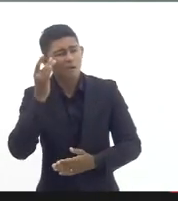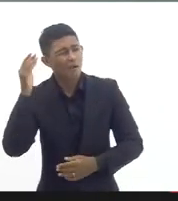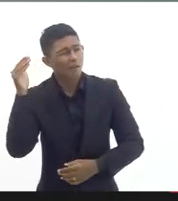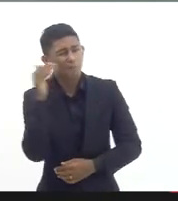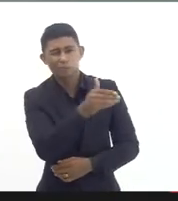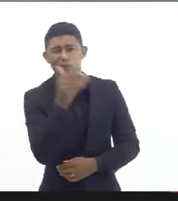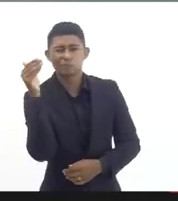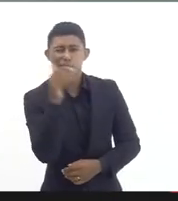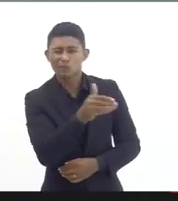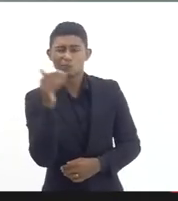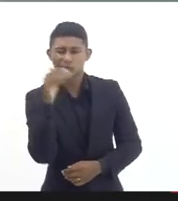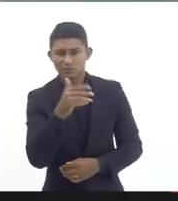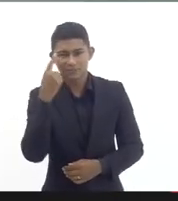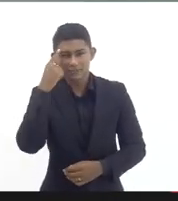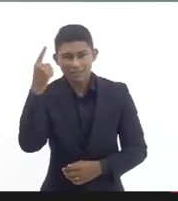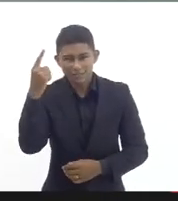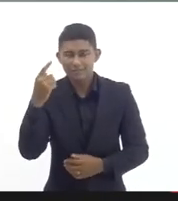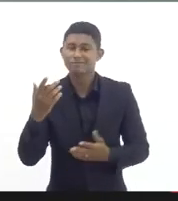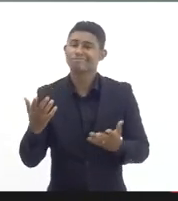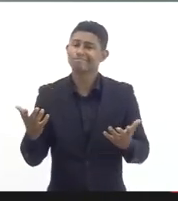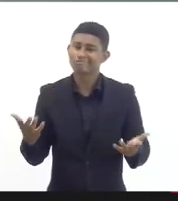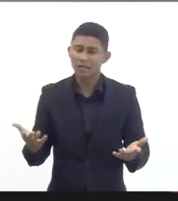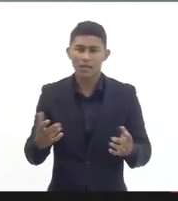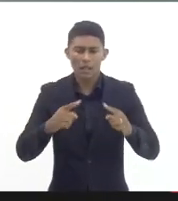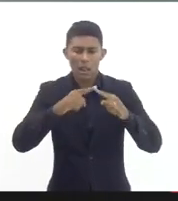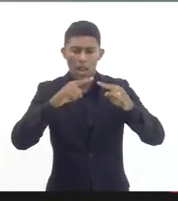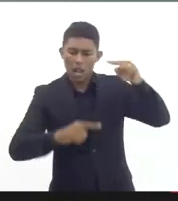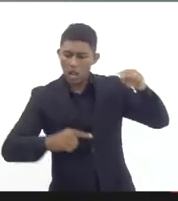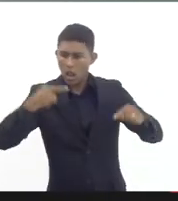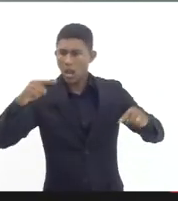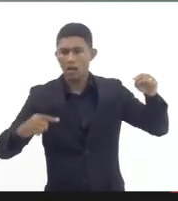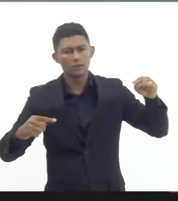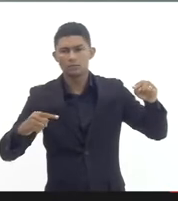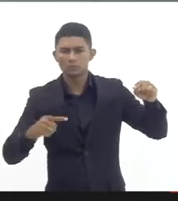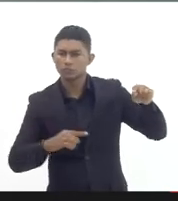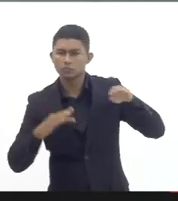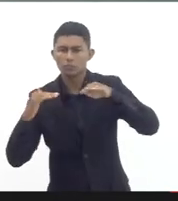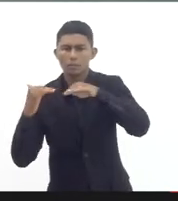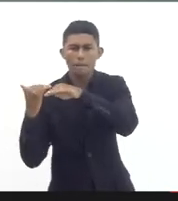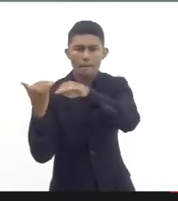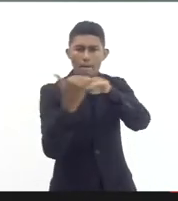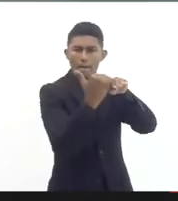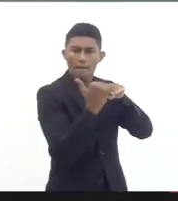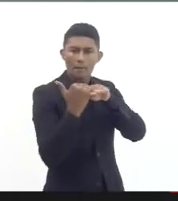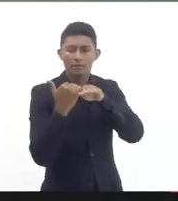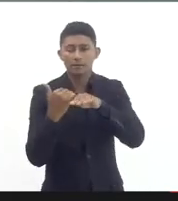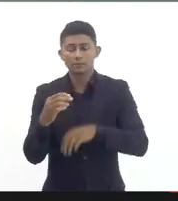republicana que reduziria as desigualdades que esperariam dessa escola